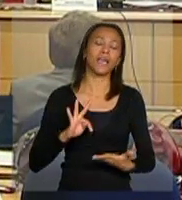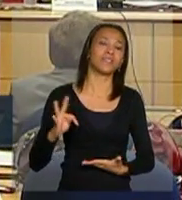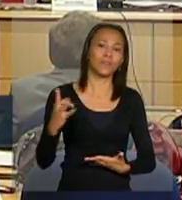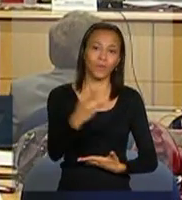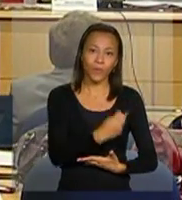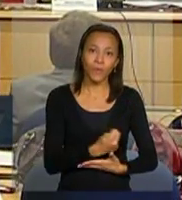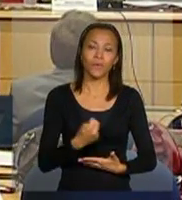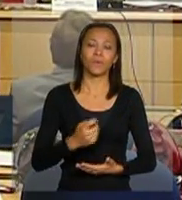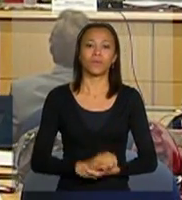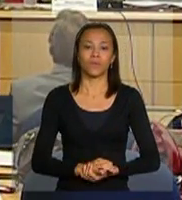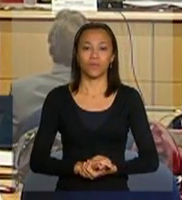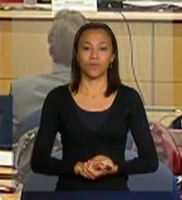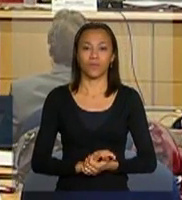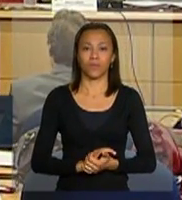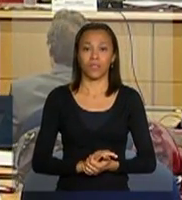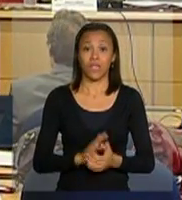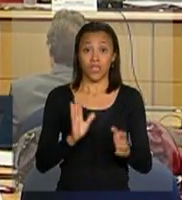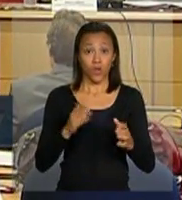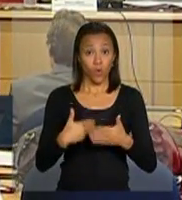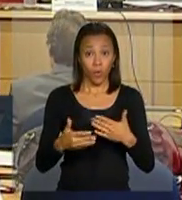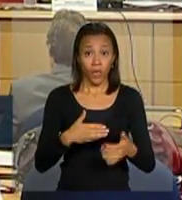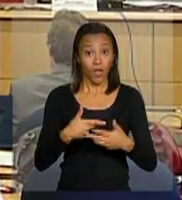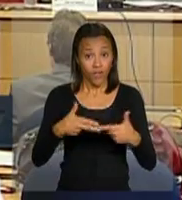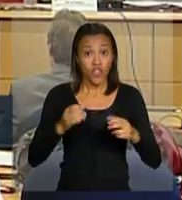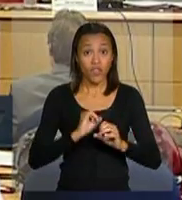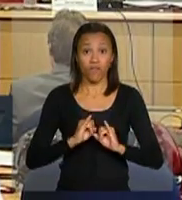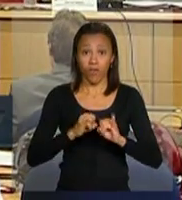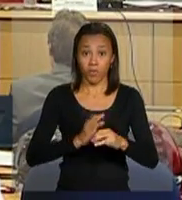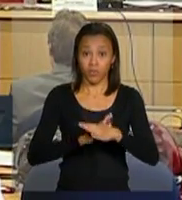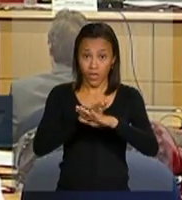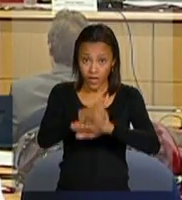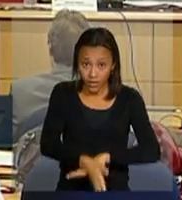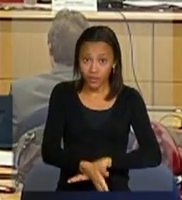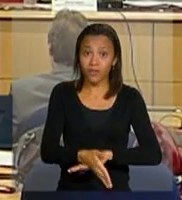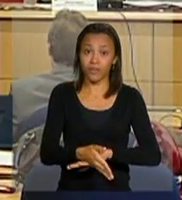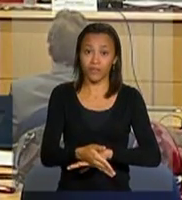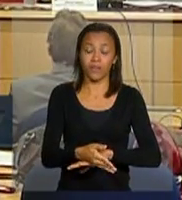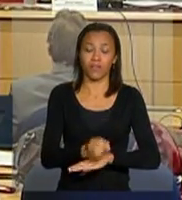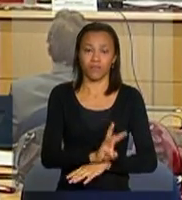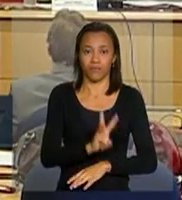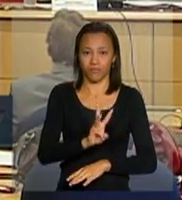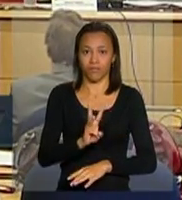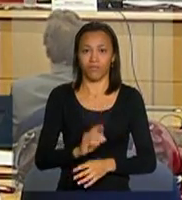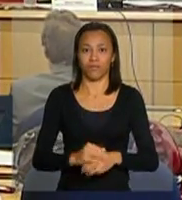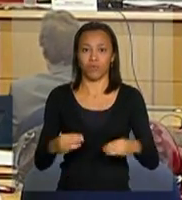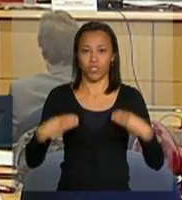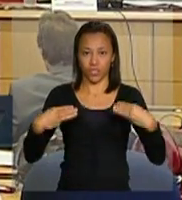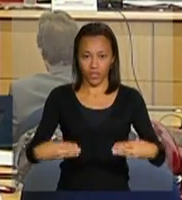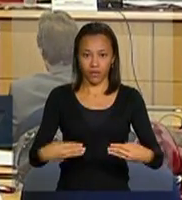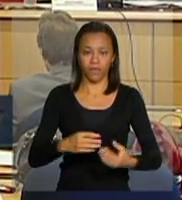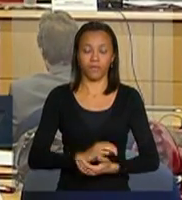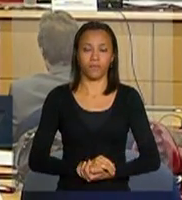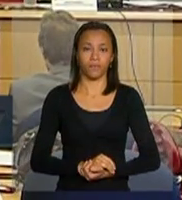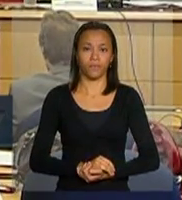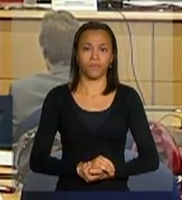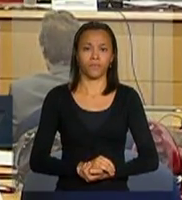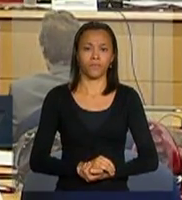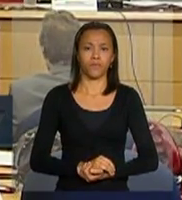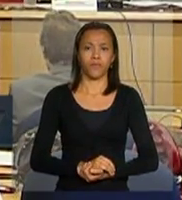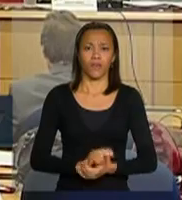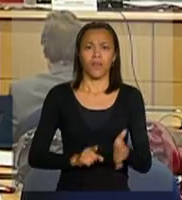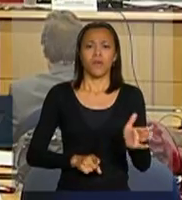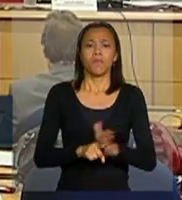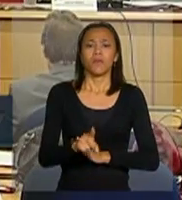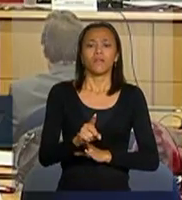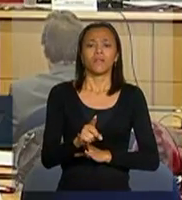apresentações estão no portal do Ministério. O Pedro quer fazer um comentário. Permita-me, ministro. A questão de jovens. Eu